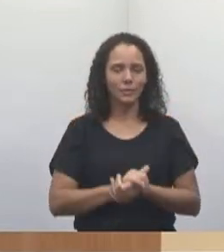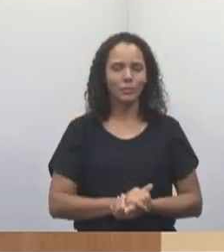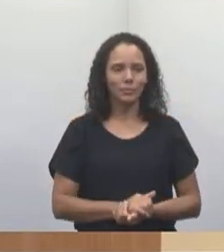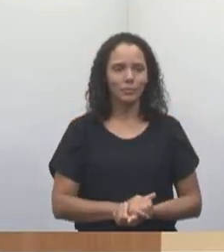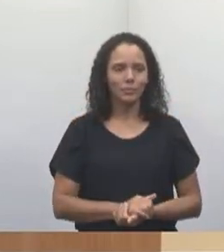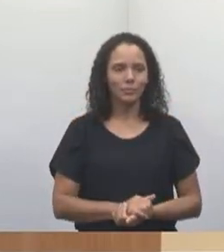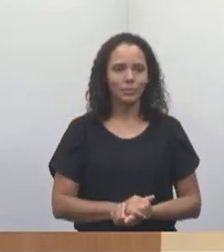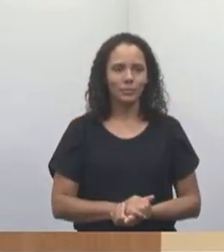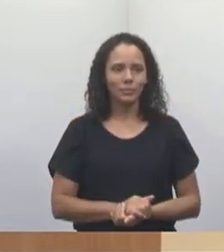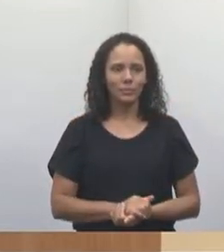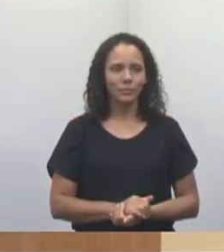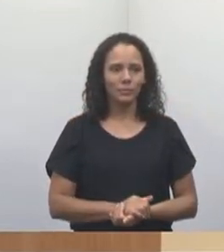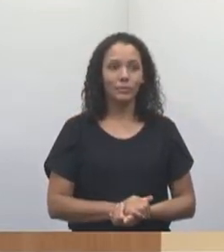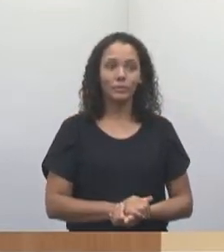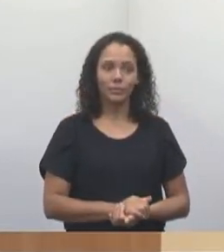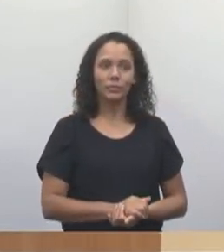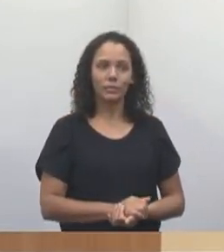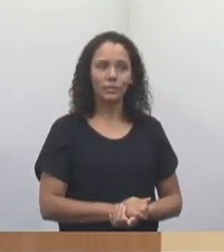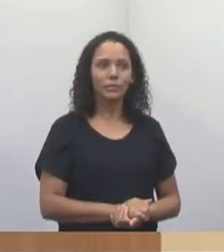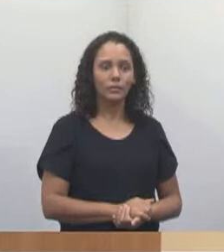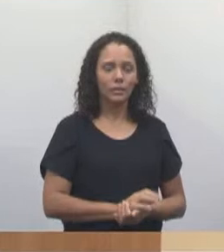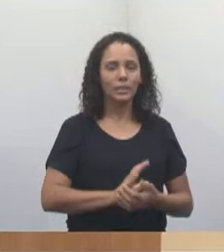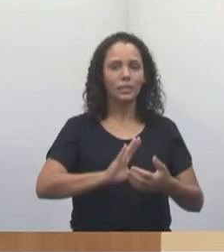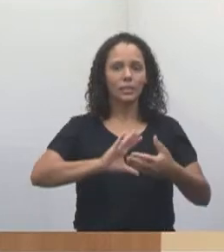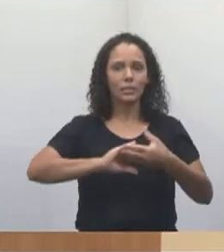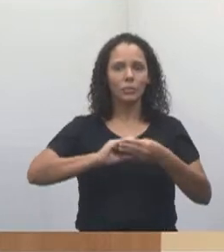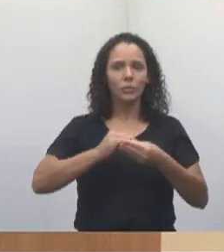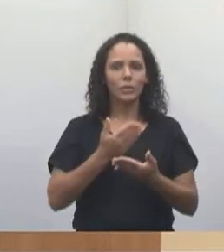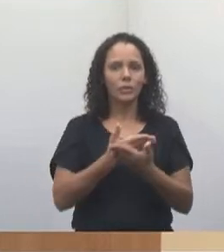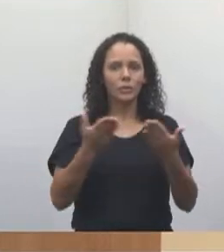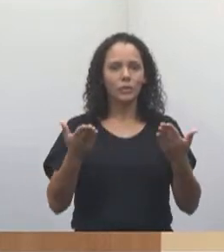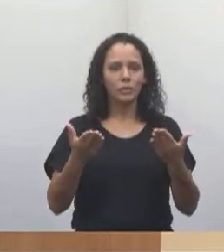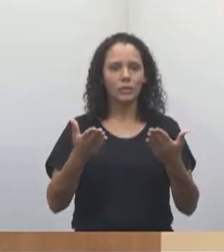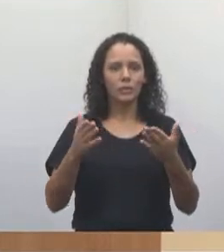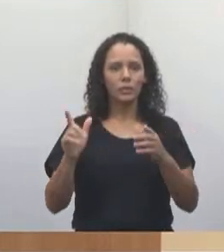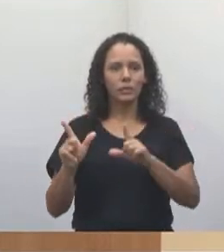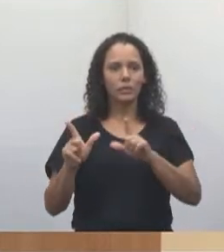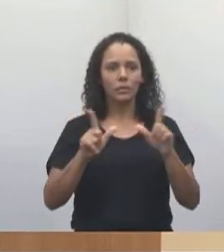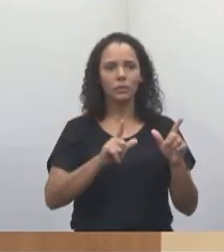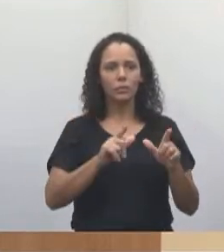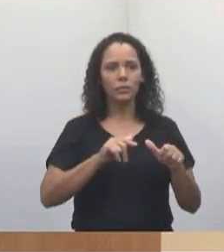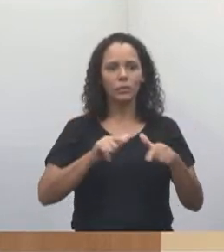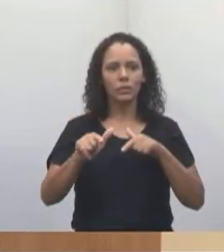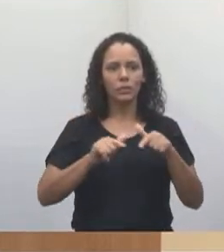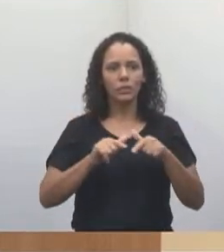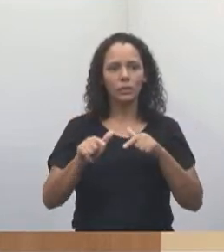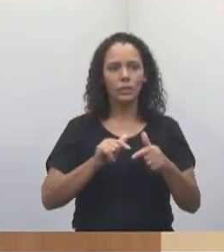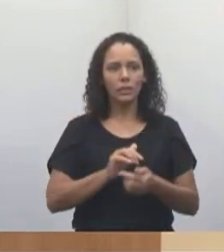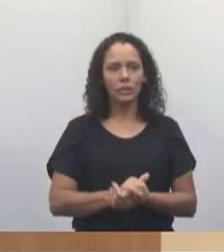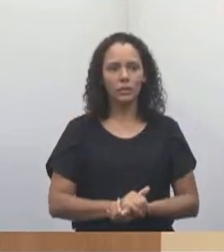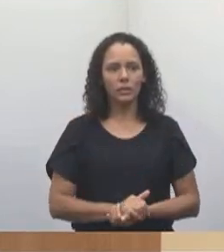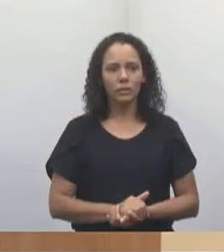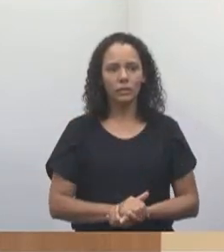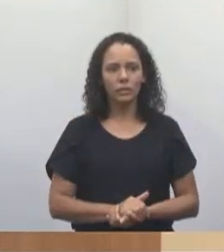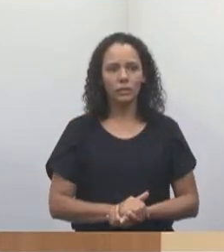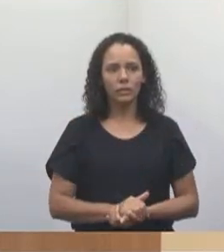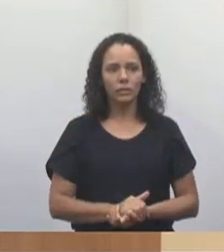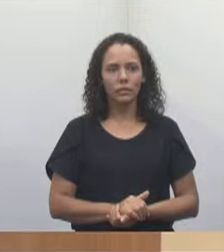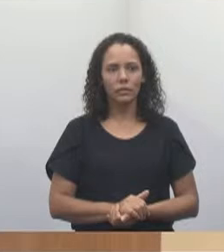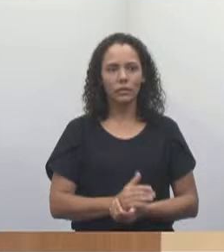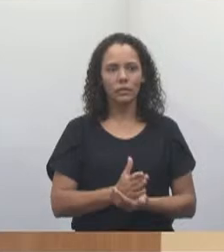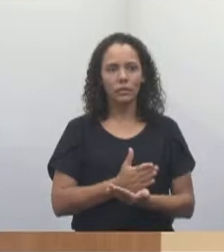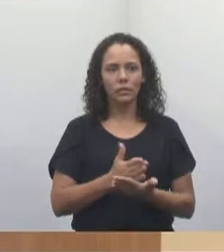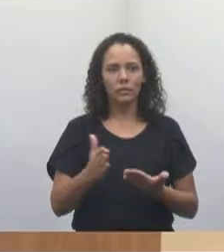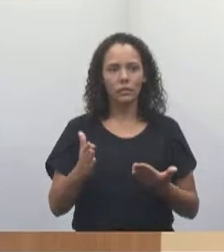Quero cumprimentar você que acompanha o nosso trabalho aqui na Câmara Municipal, e olha, eu começo aqui com uma